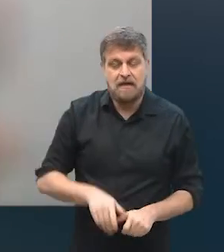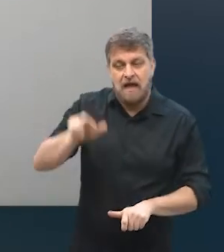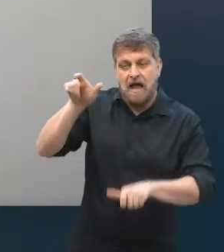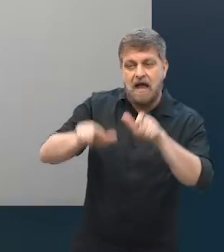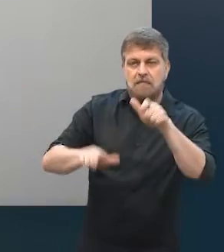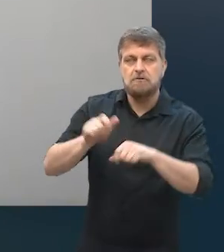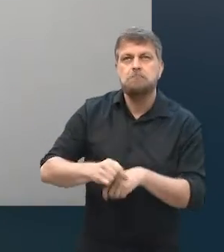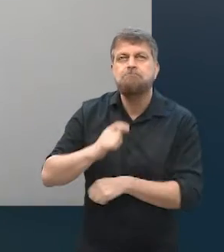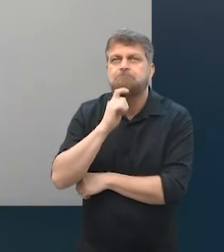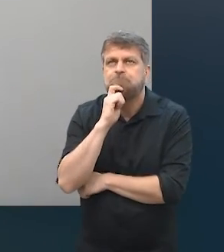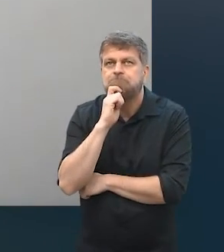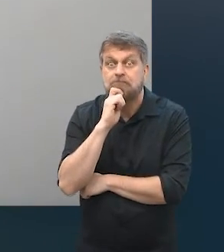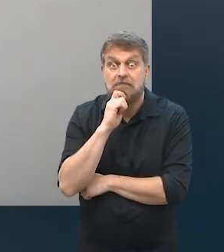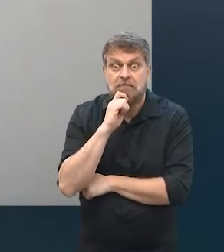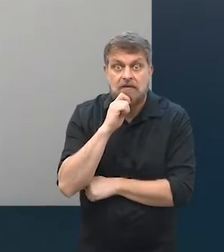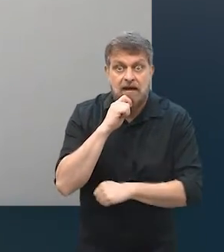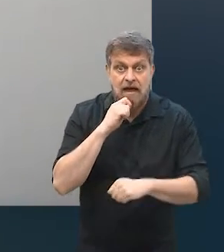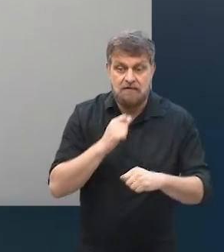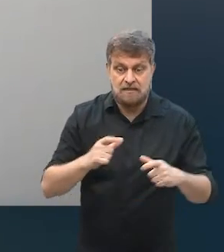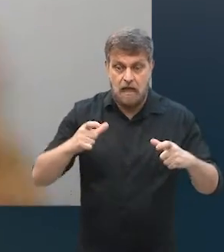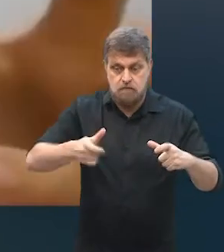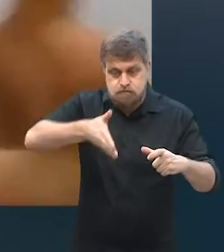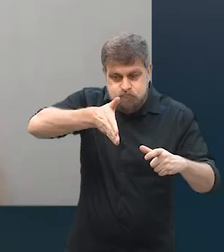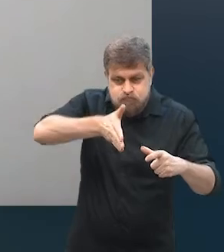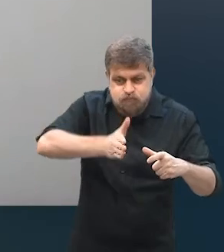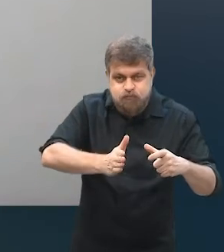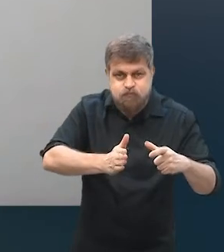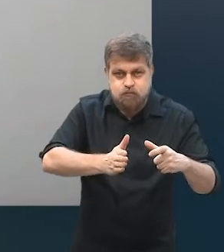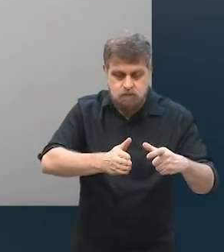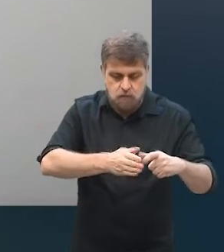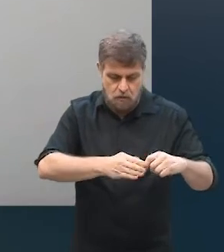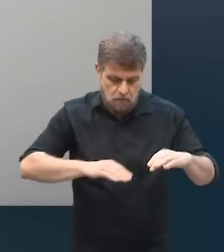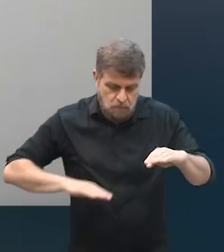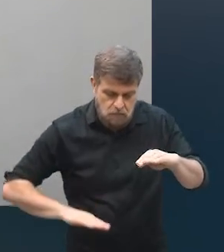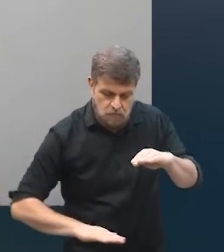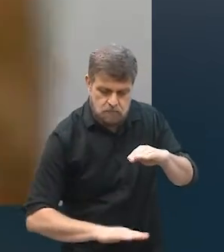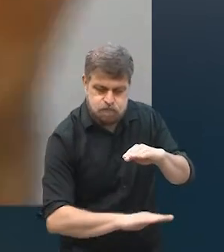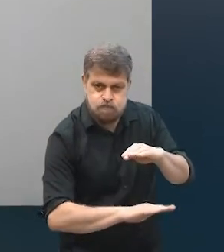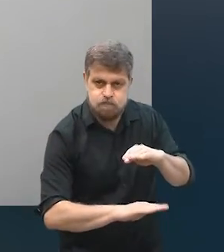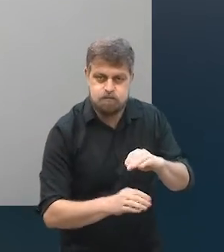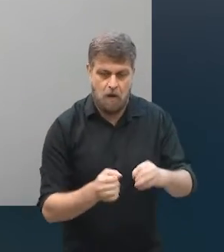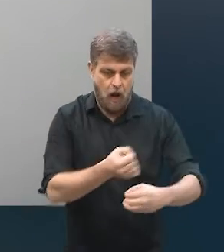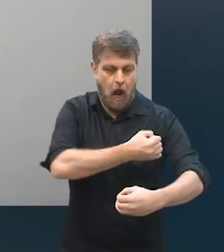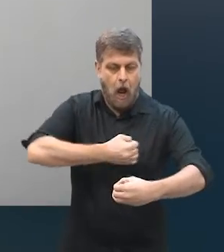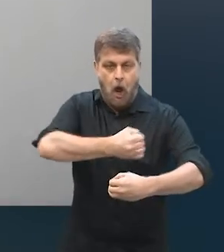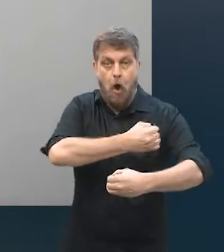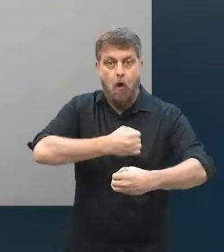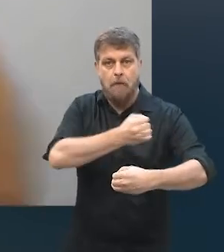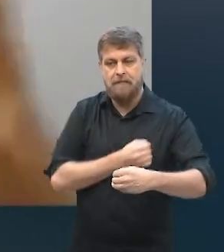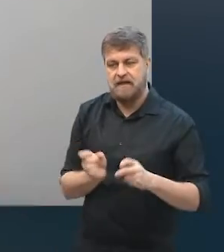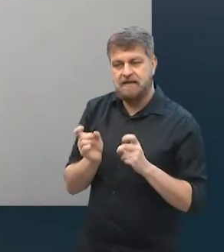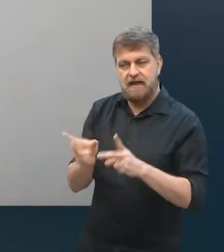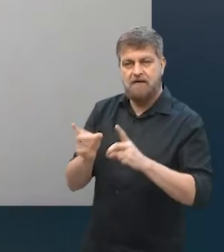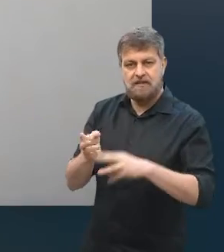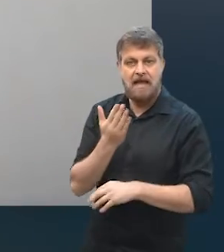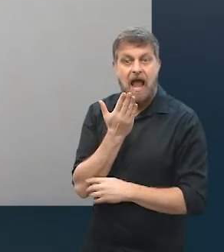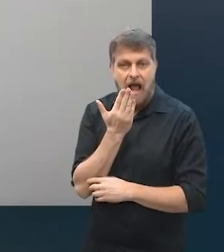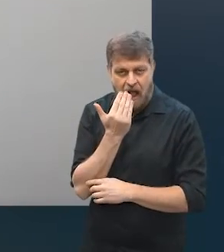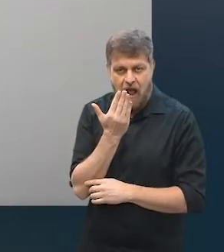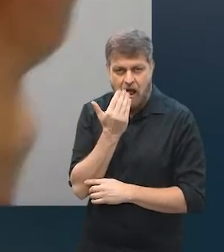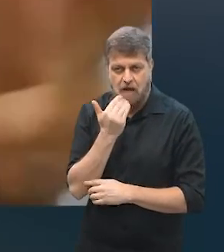pessoas começaram a fazer bolos em casa, cozinhar, fazer comida para revender, né, ou para vender,